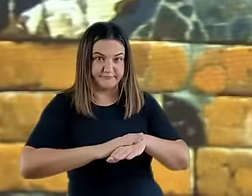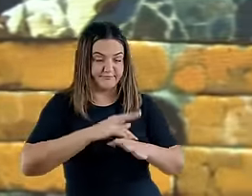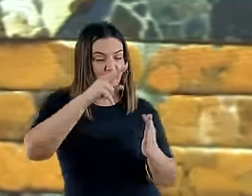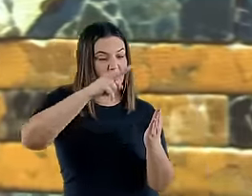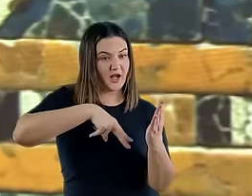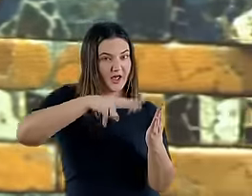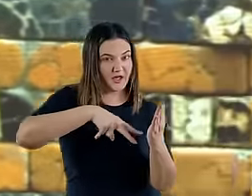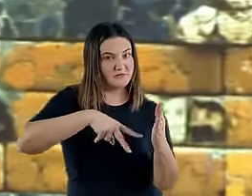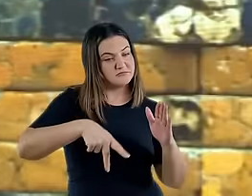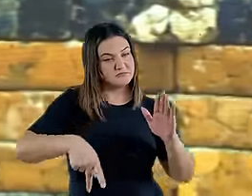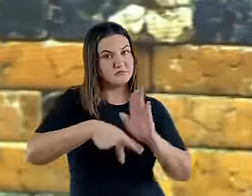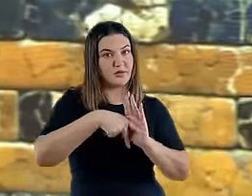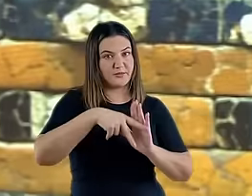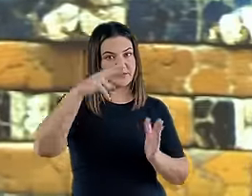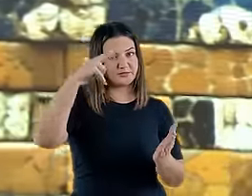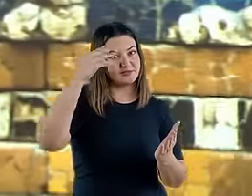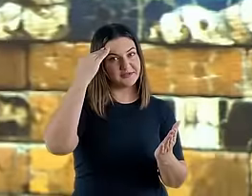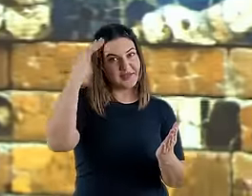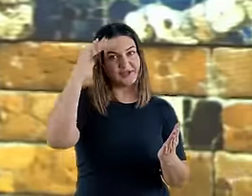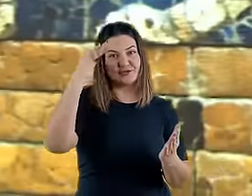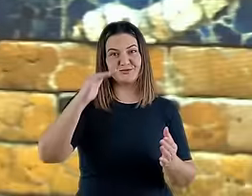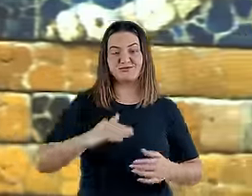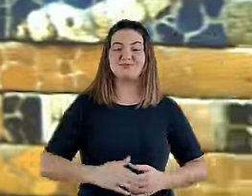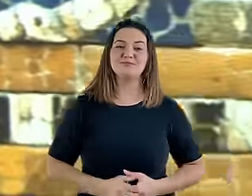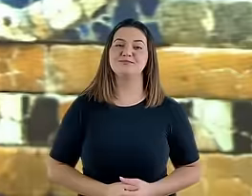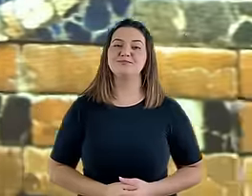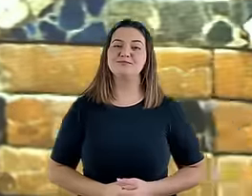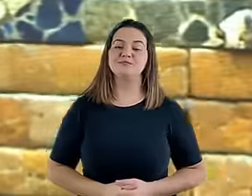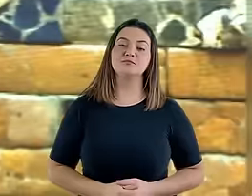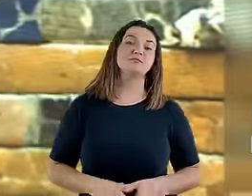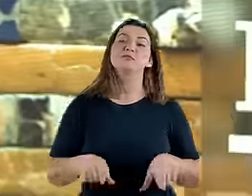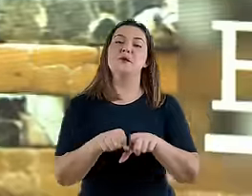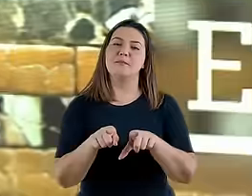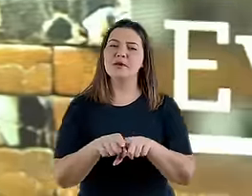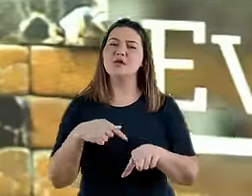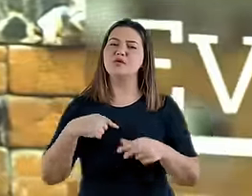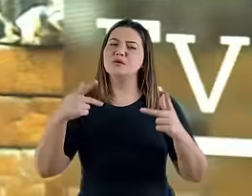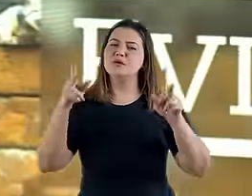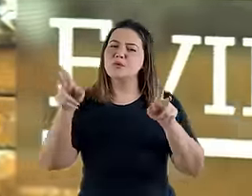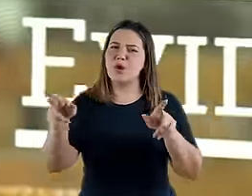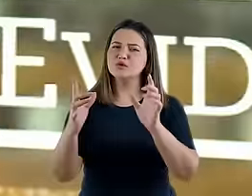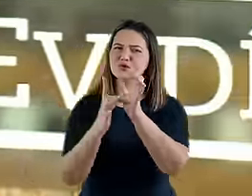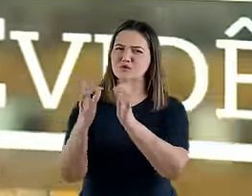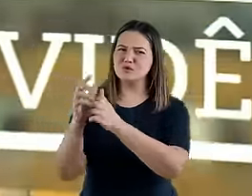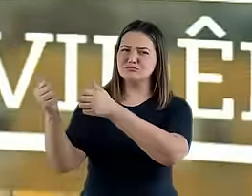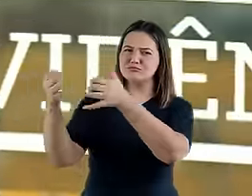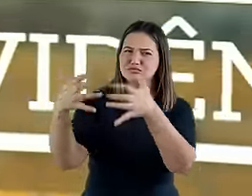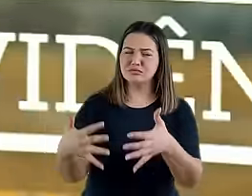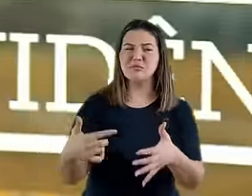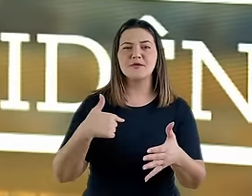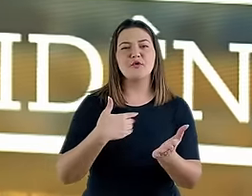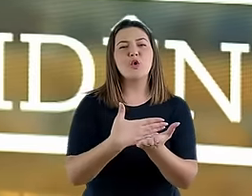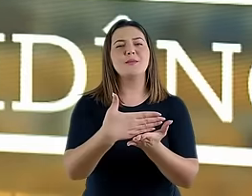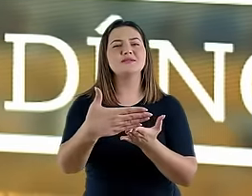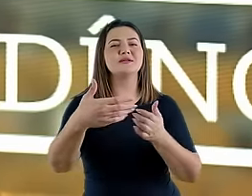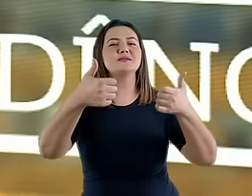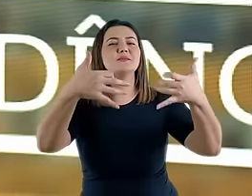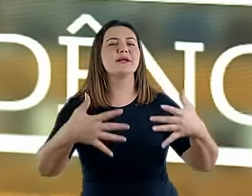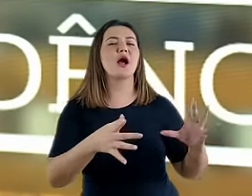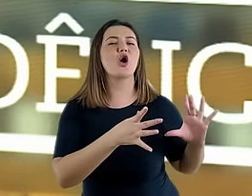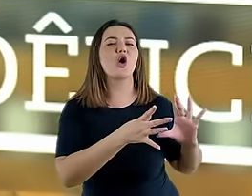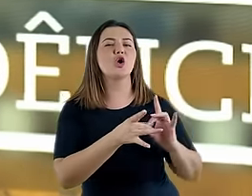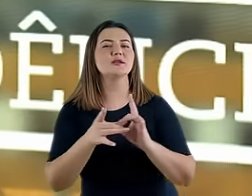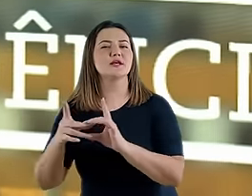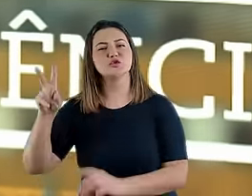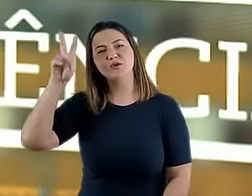Bom, já que eu estou falando das similaridades entre o que Jesus falou e aquilo que está em Daniel, vamos começar com um passeio pelo contexto